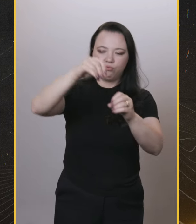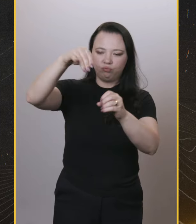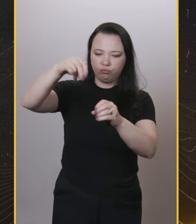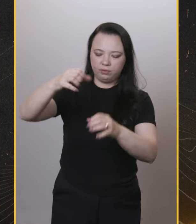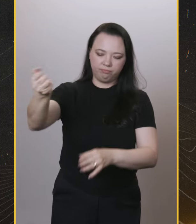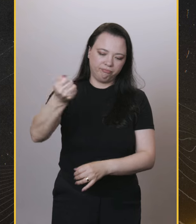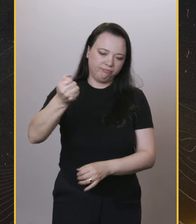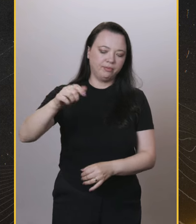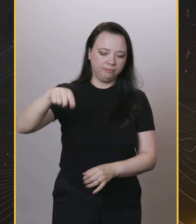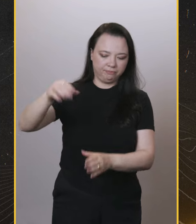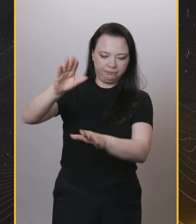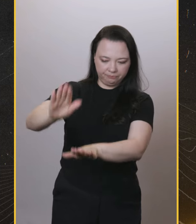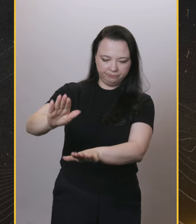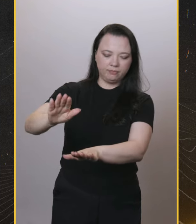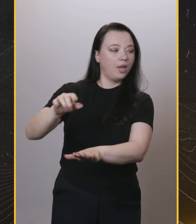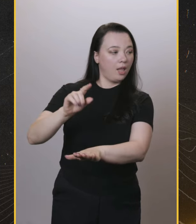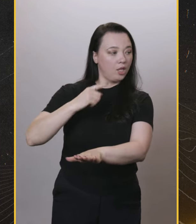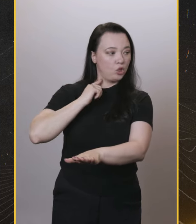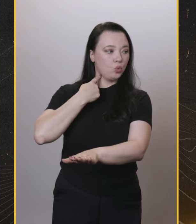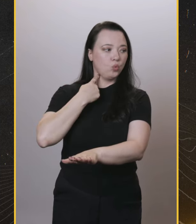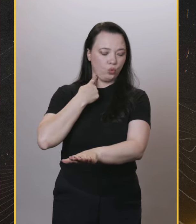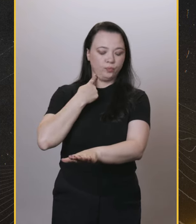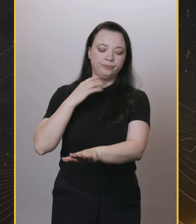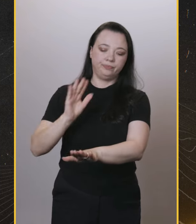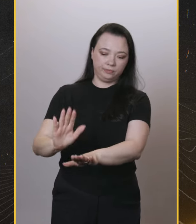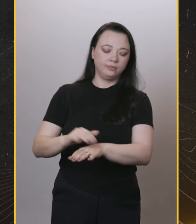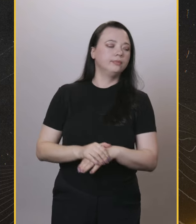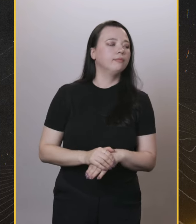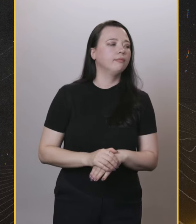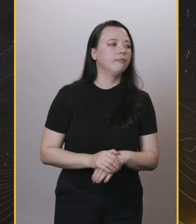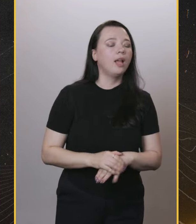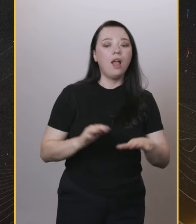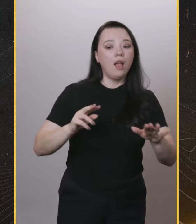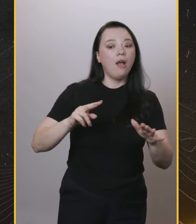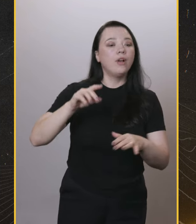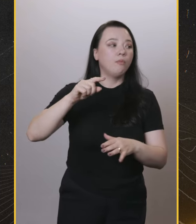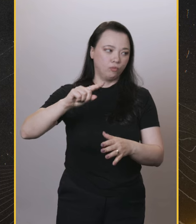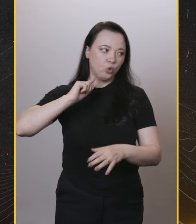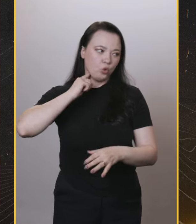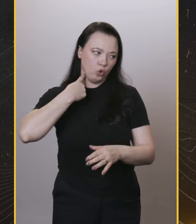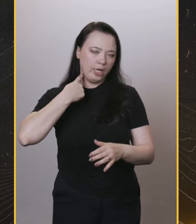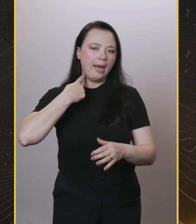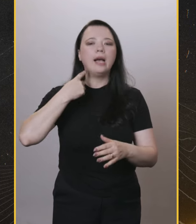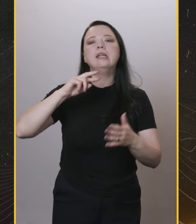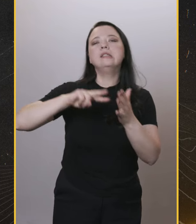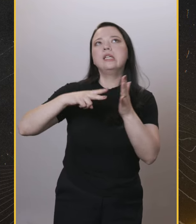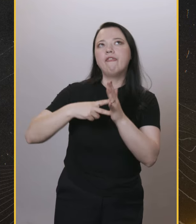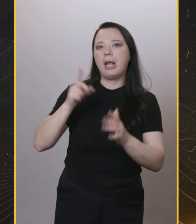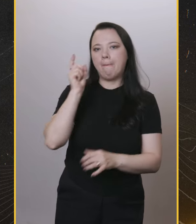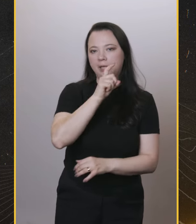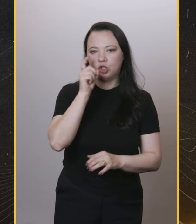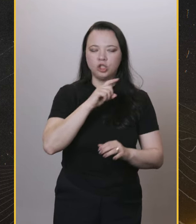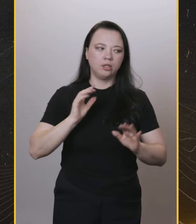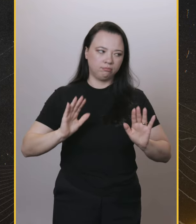pegar essa garrafa aqui. E jogar uma sujeira aqui, uma terra, uma coisa suja, chacoalhar, vai ficar sujo.